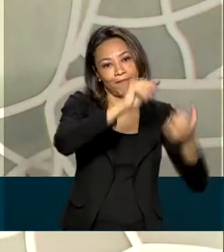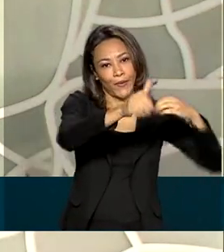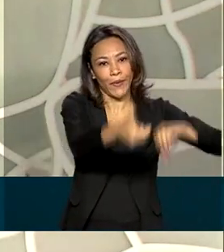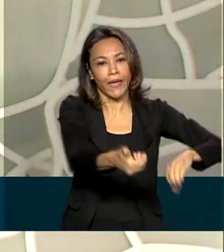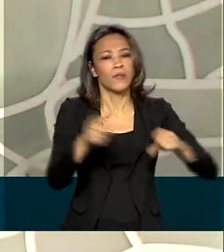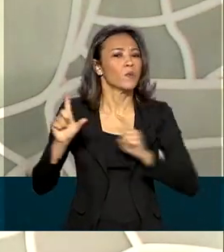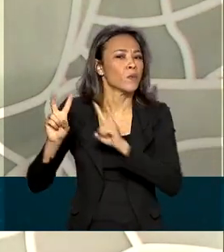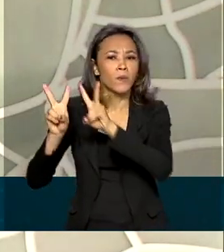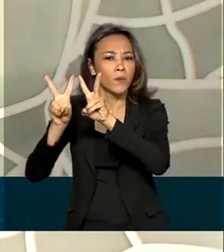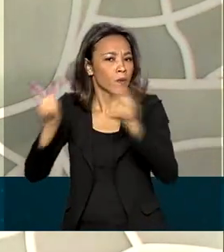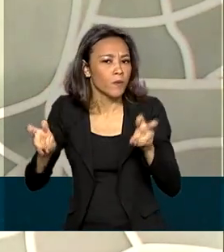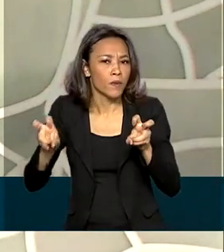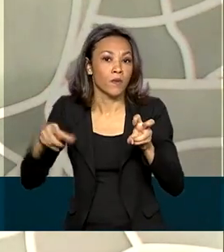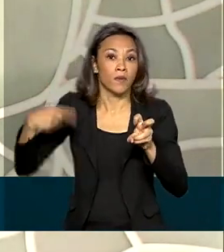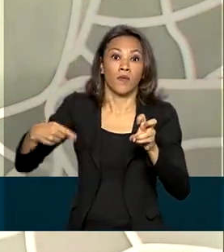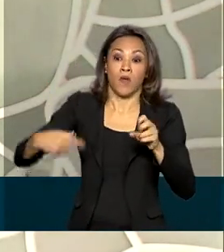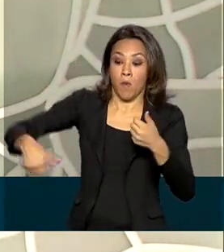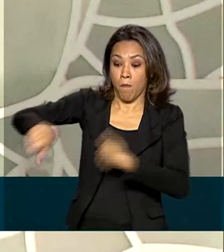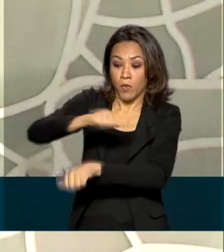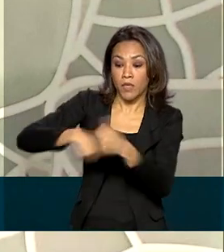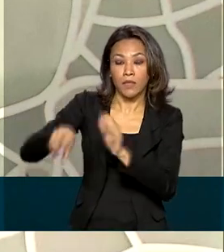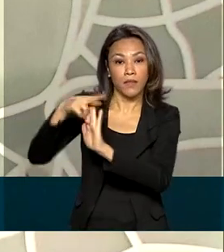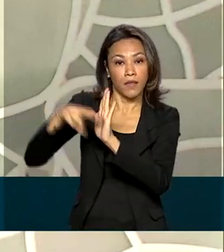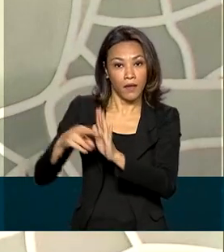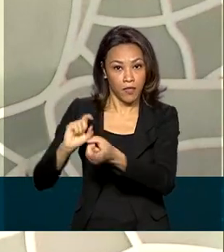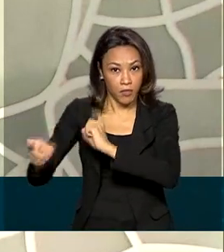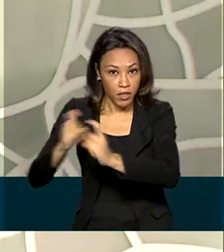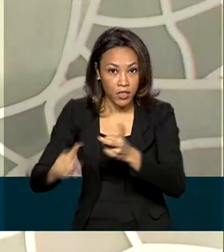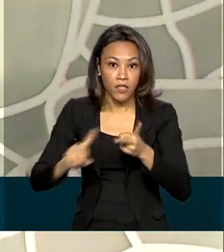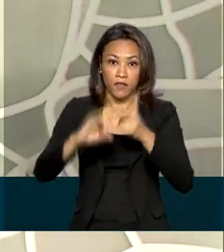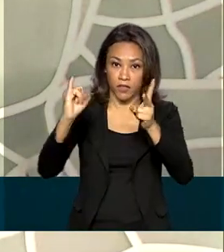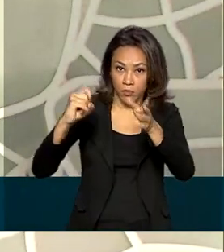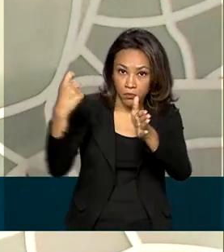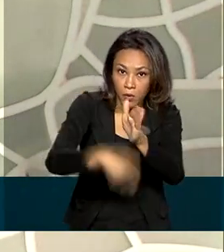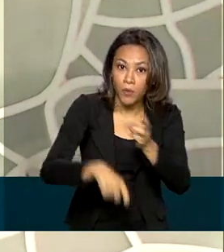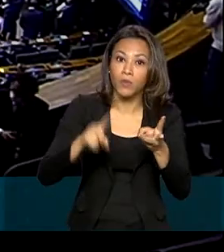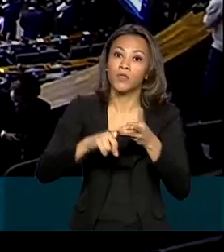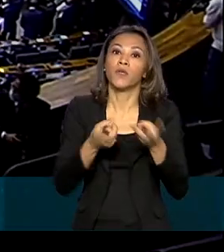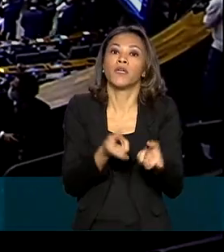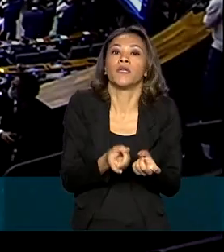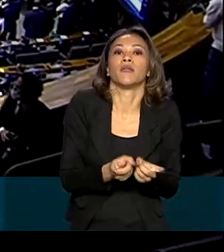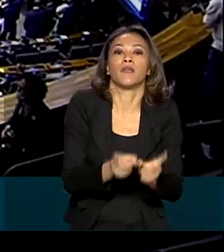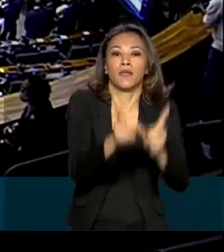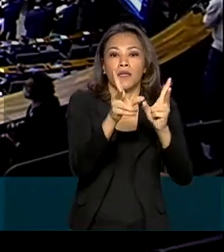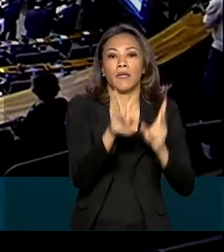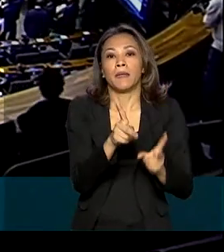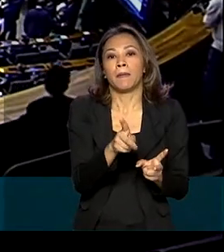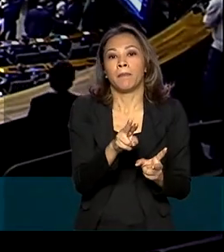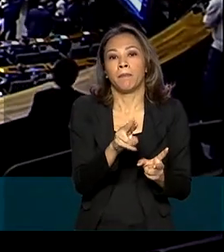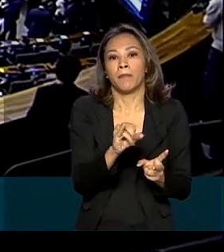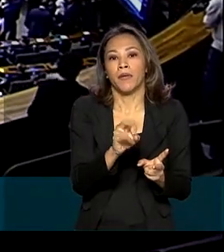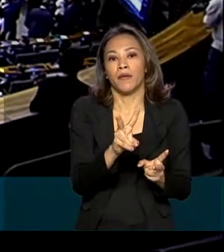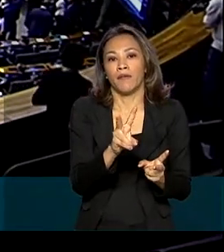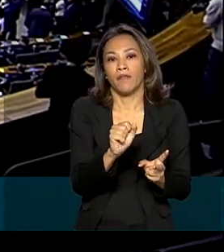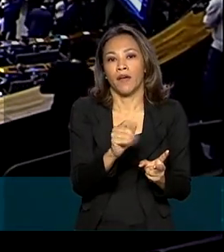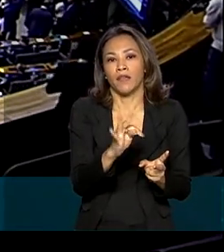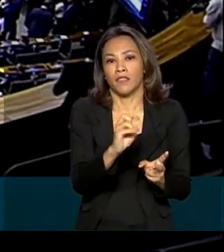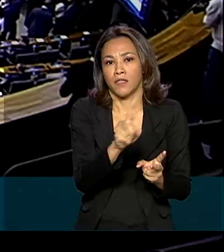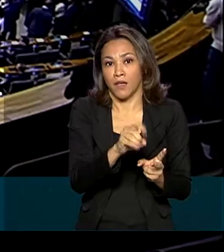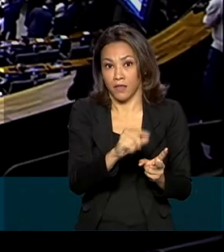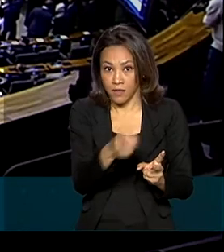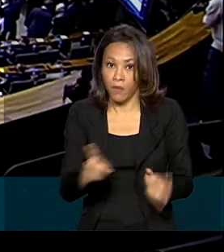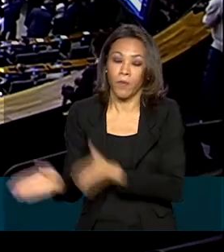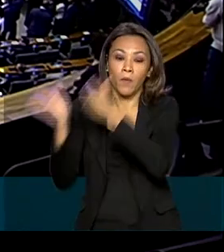elas, estão as reformas administrativa e tributária e as privatizações. A vacinação contra a Covid-19